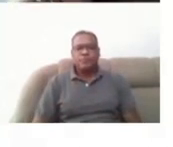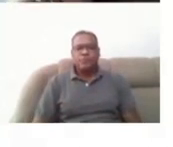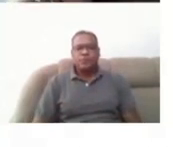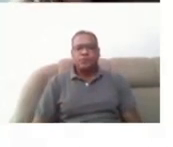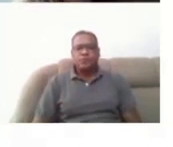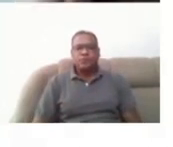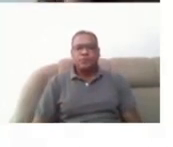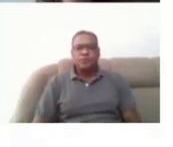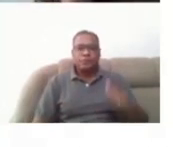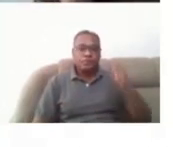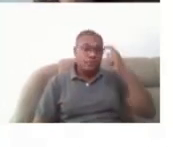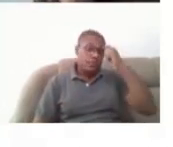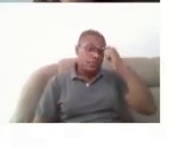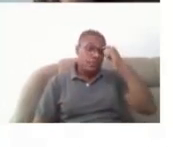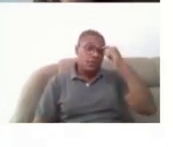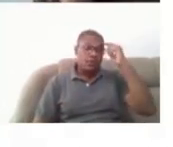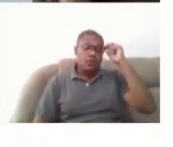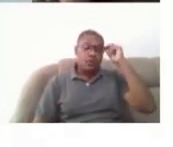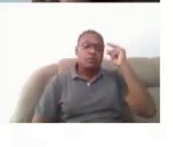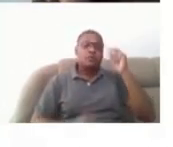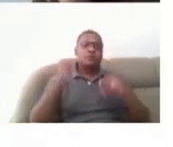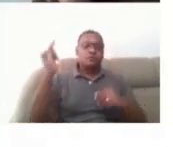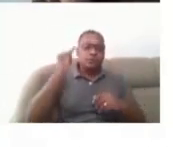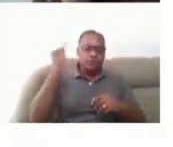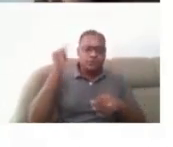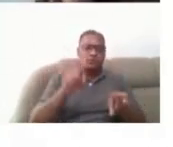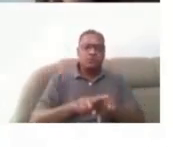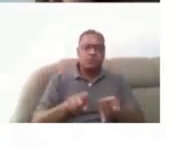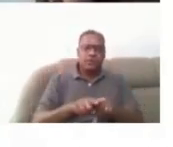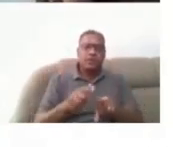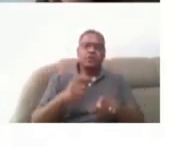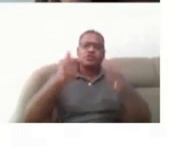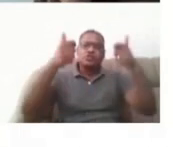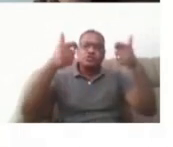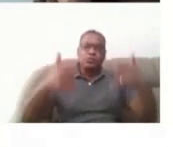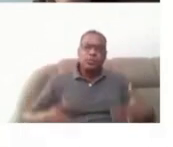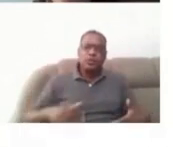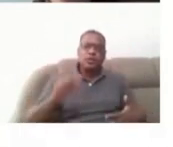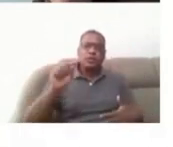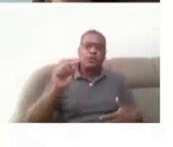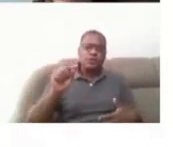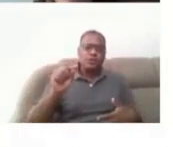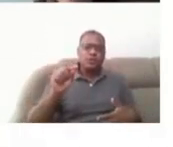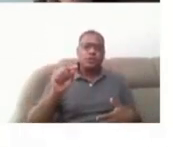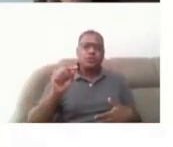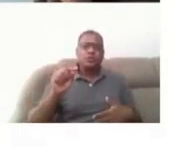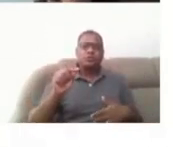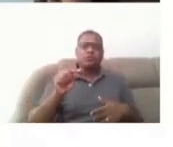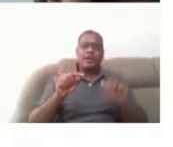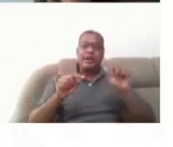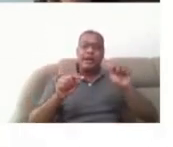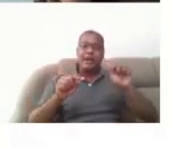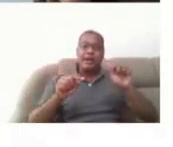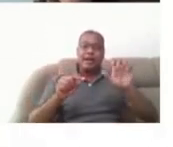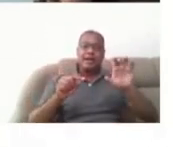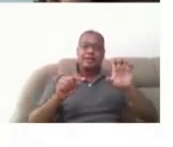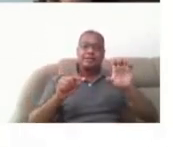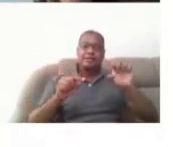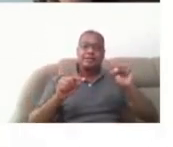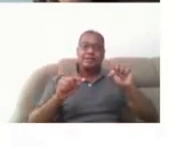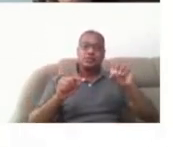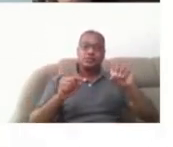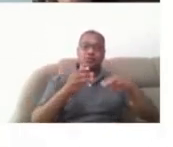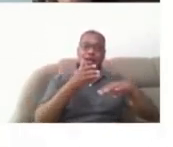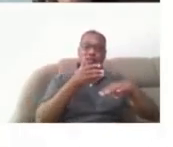É importante também que a gente fale um pouquinho sobre a palavra acesso e acessibilidade, porque muitas pessoas têm utilizada